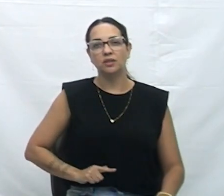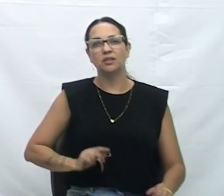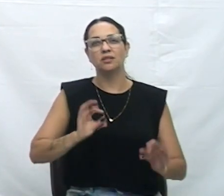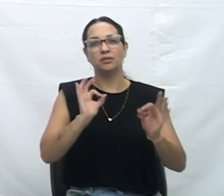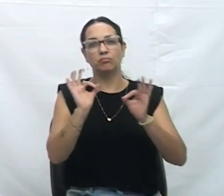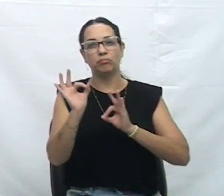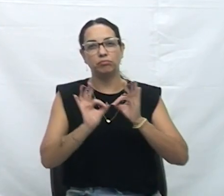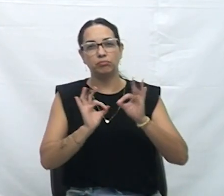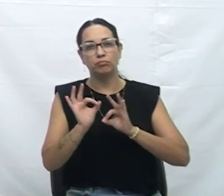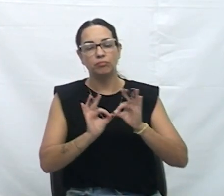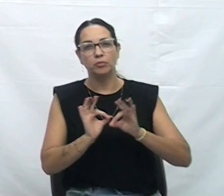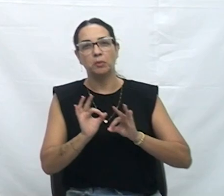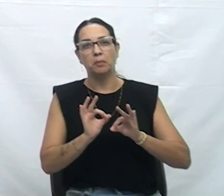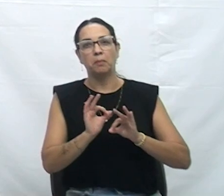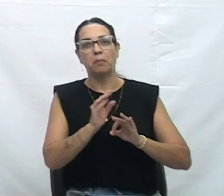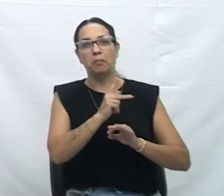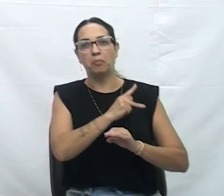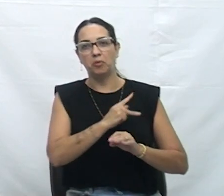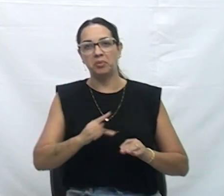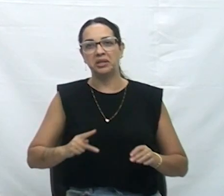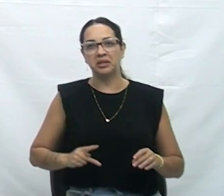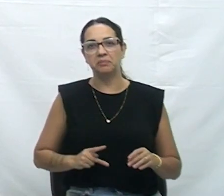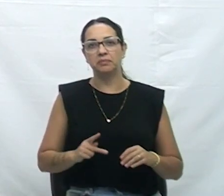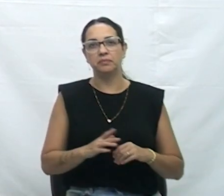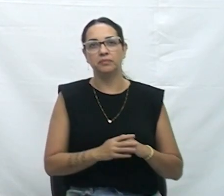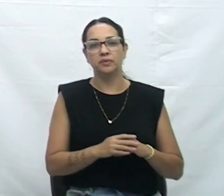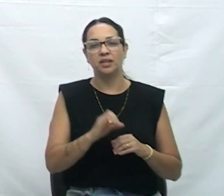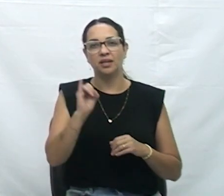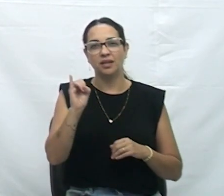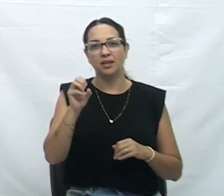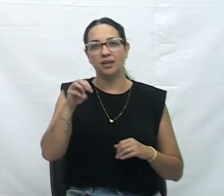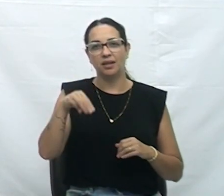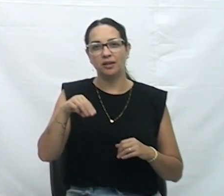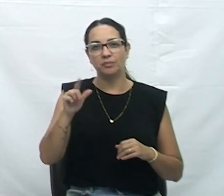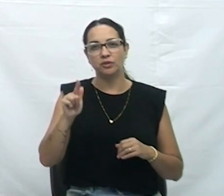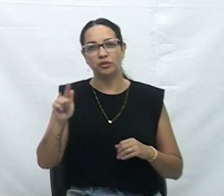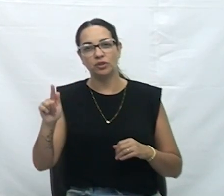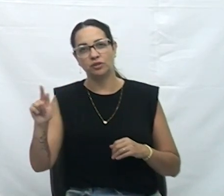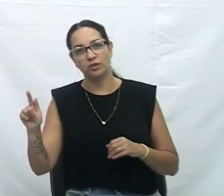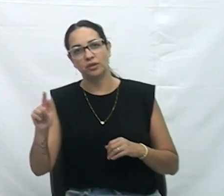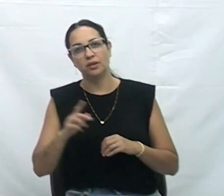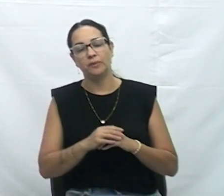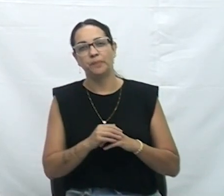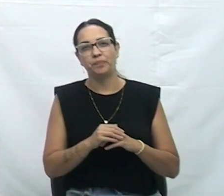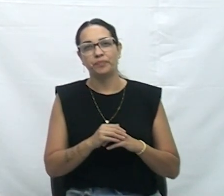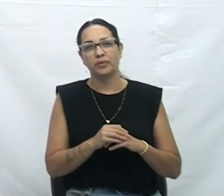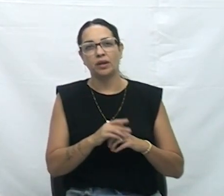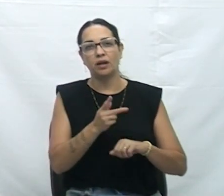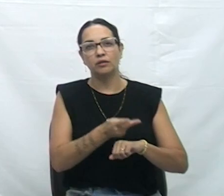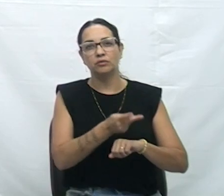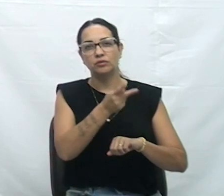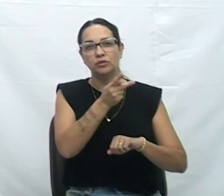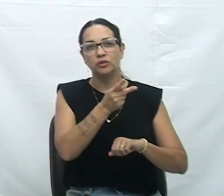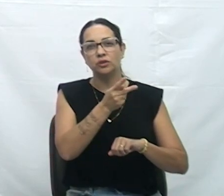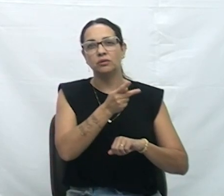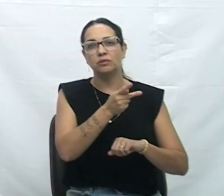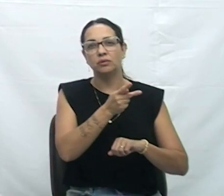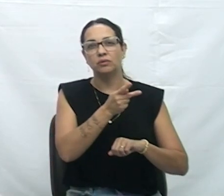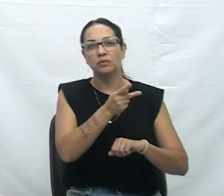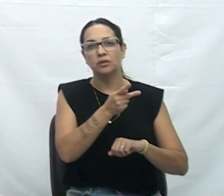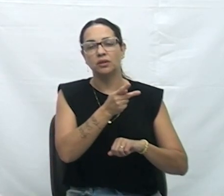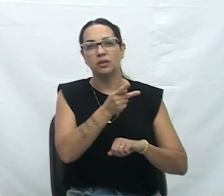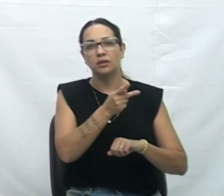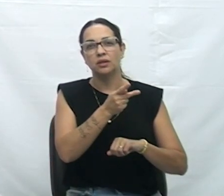IMGG. Um título, na verdade, por um reconhecimento, a cidade foi a